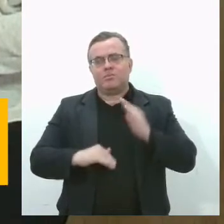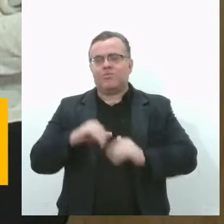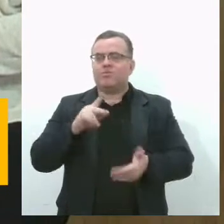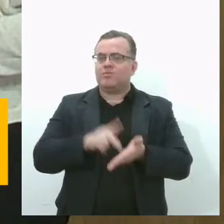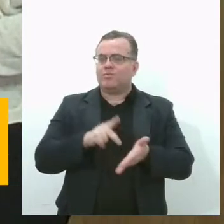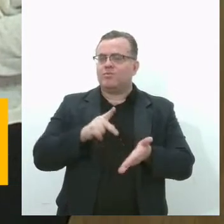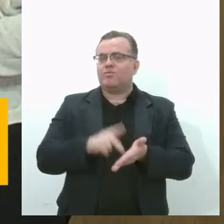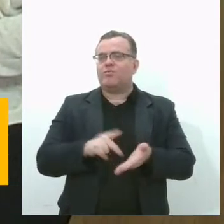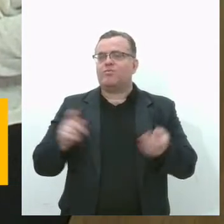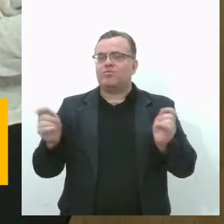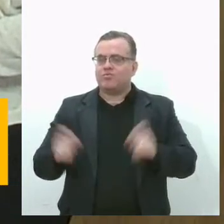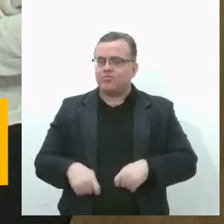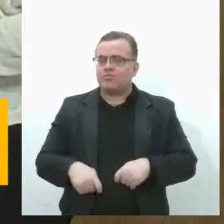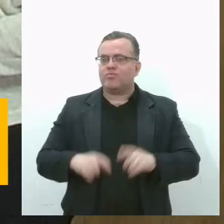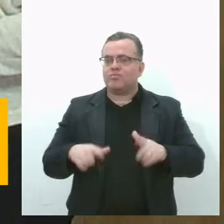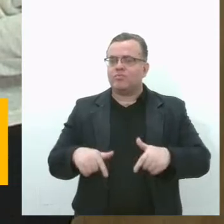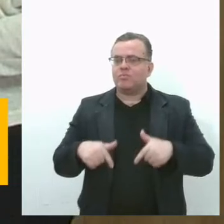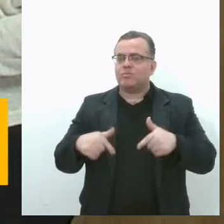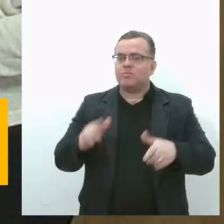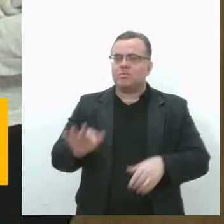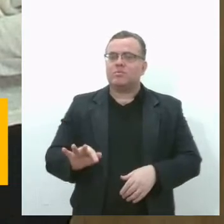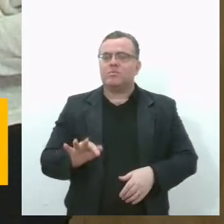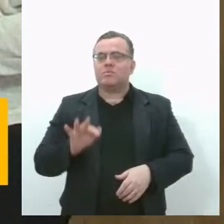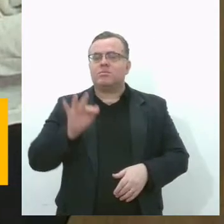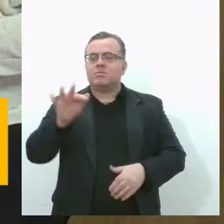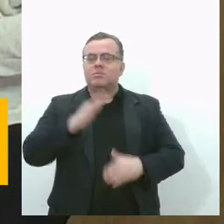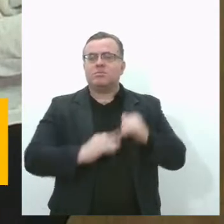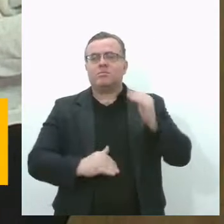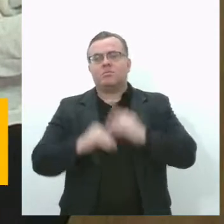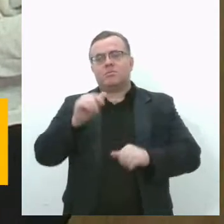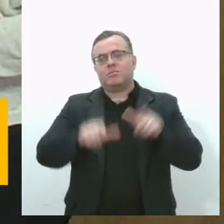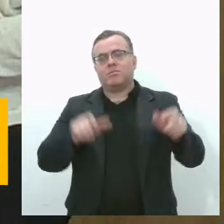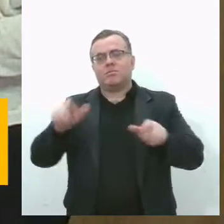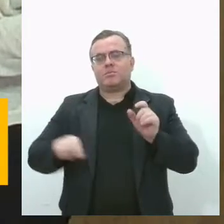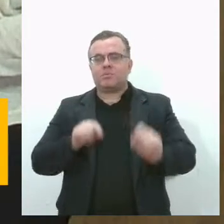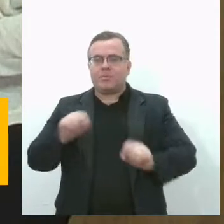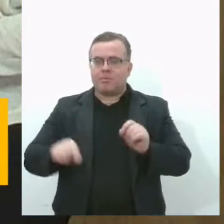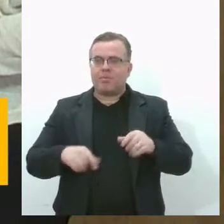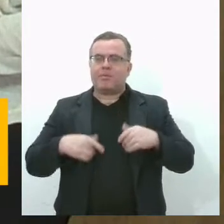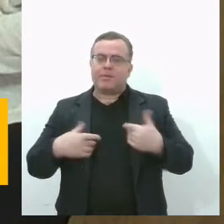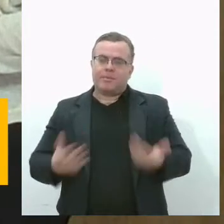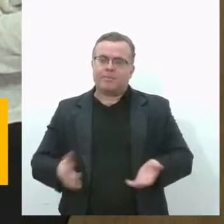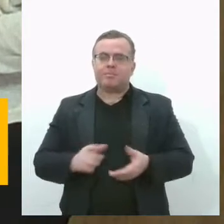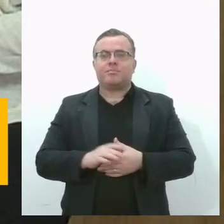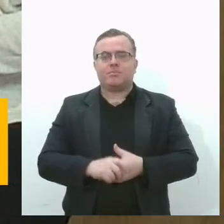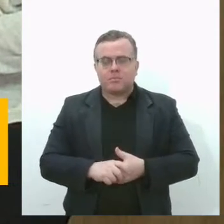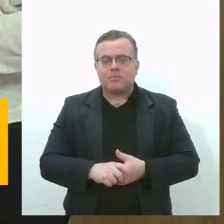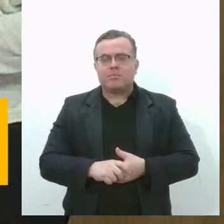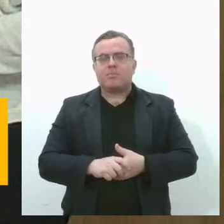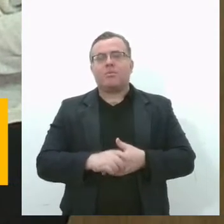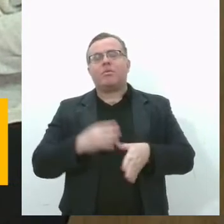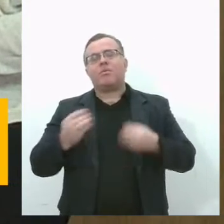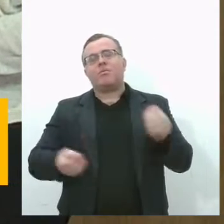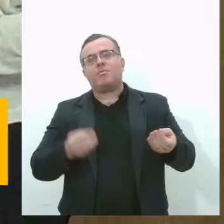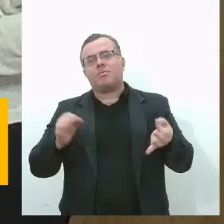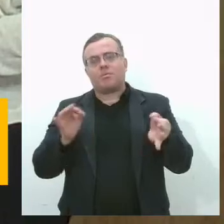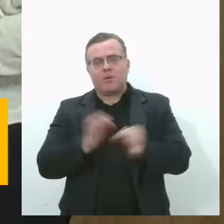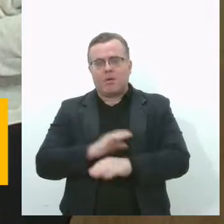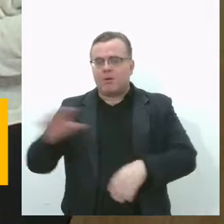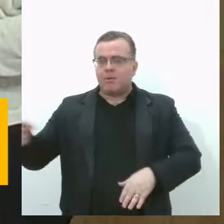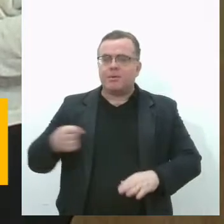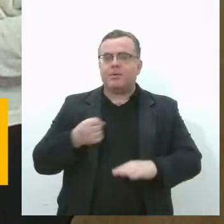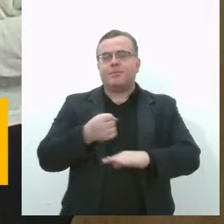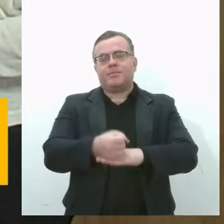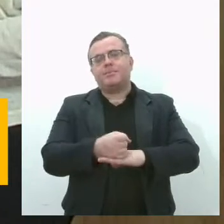futuramente se tornem profissionais e agregue, né, junto a sociedade com as